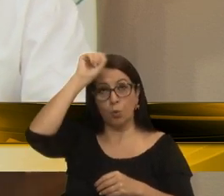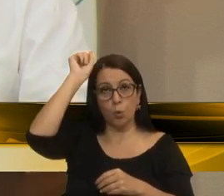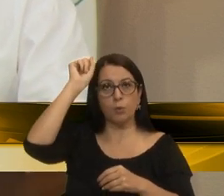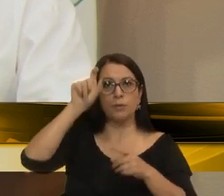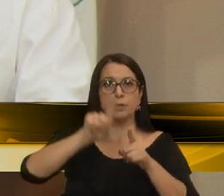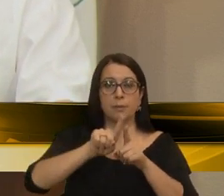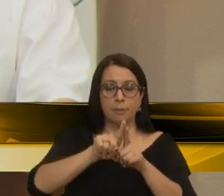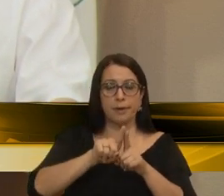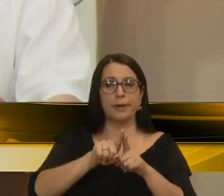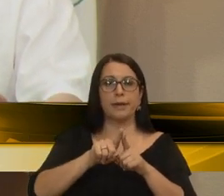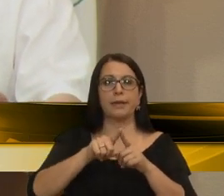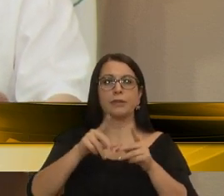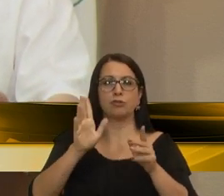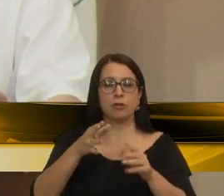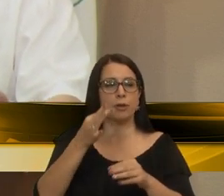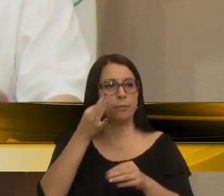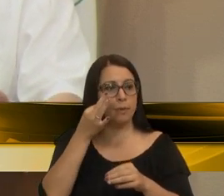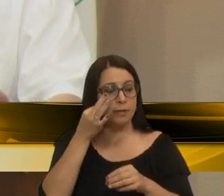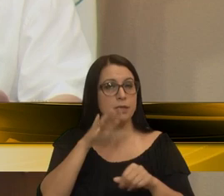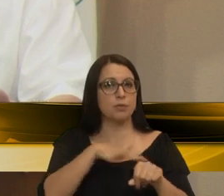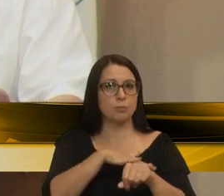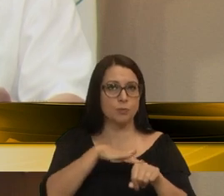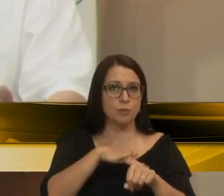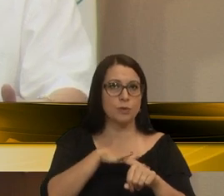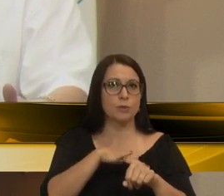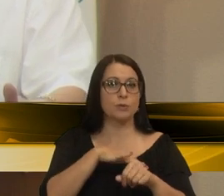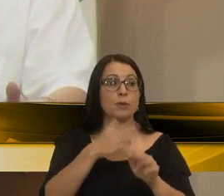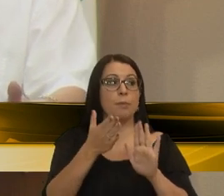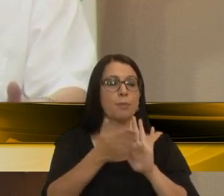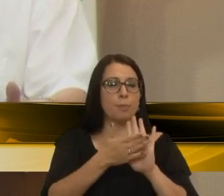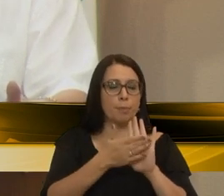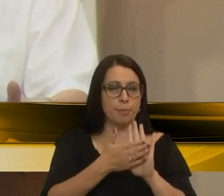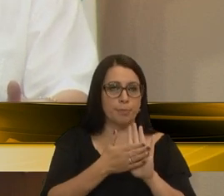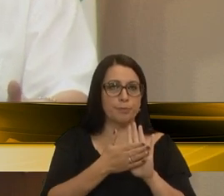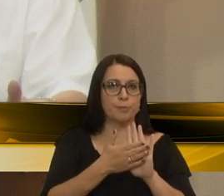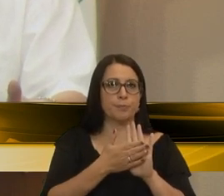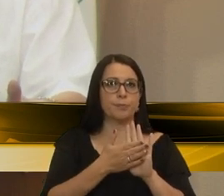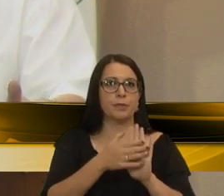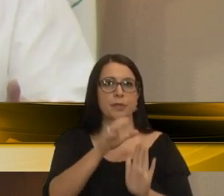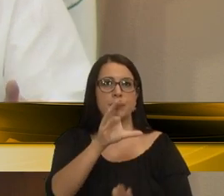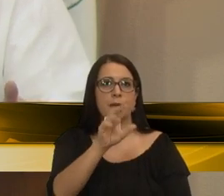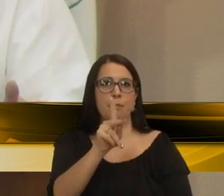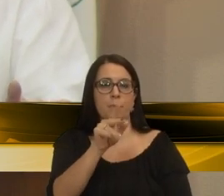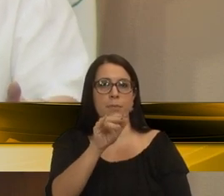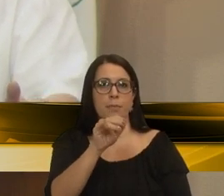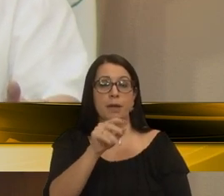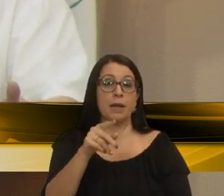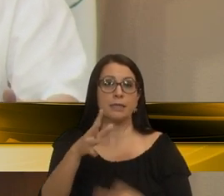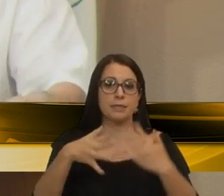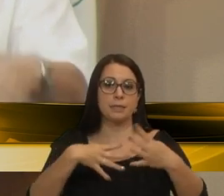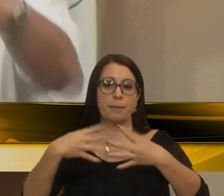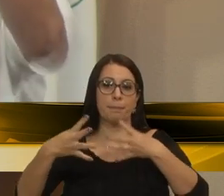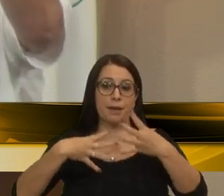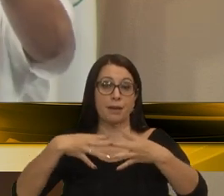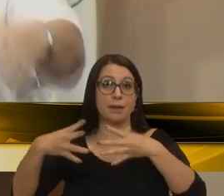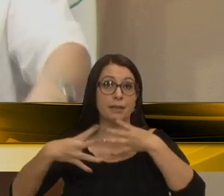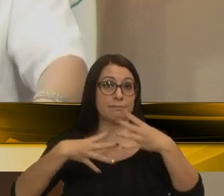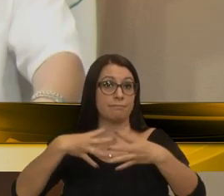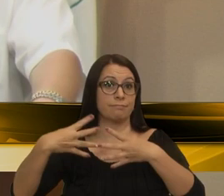vereadores já estiveram presentes lá na UCS, na questão das propostas. As EPIs, as estações de transbordo,